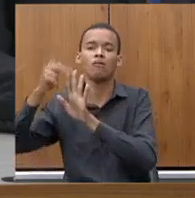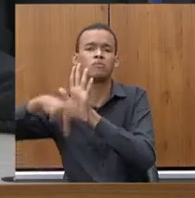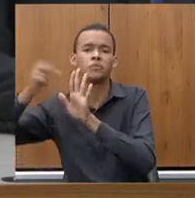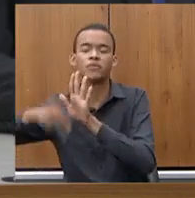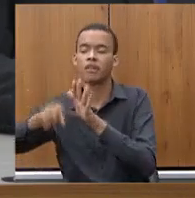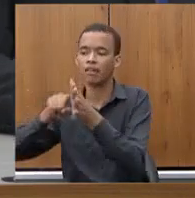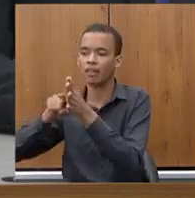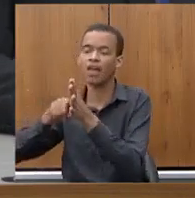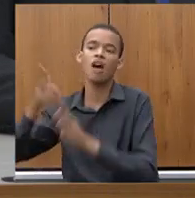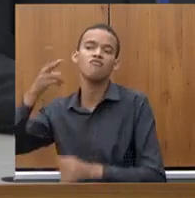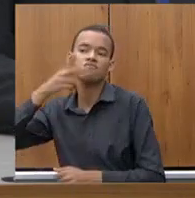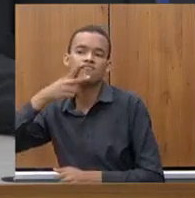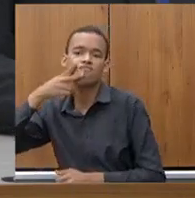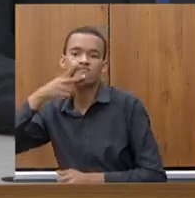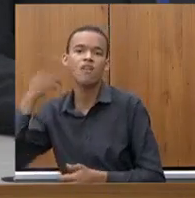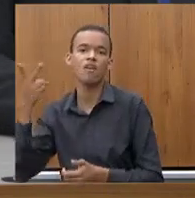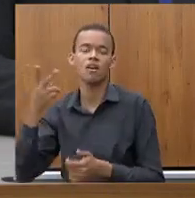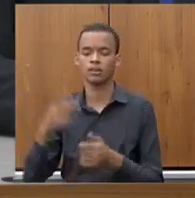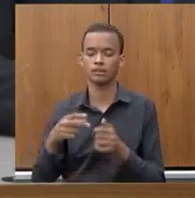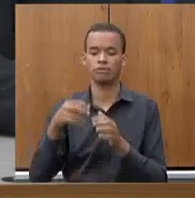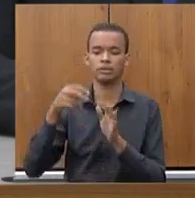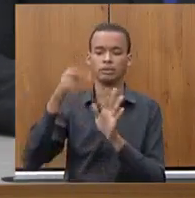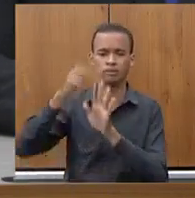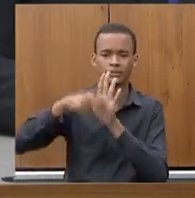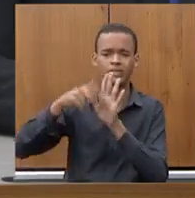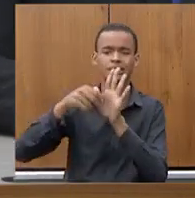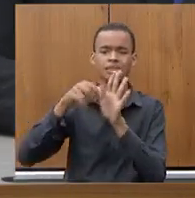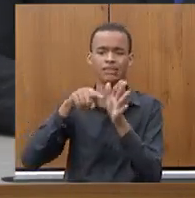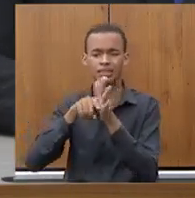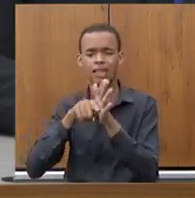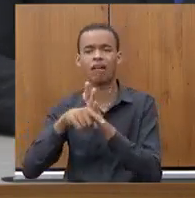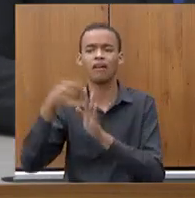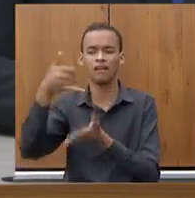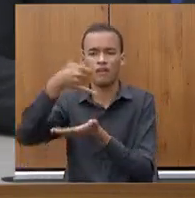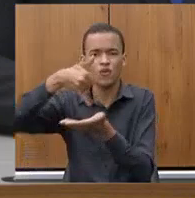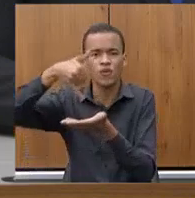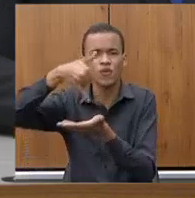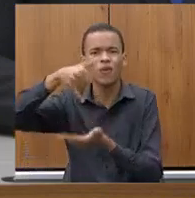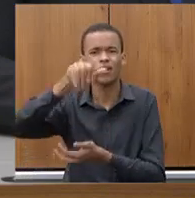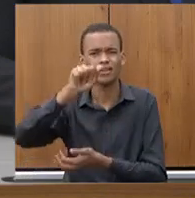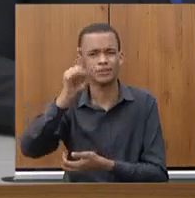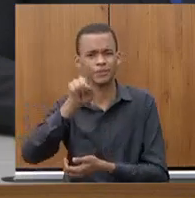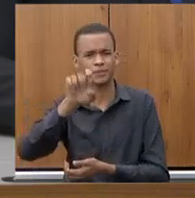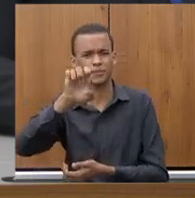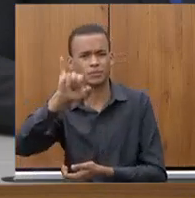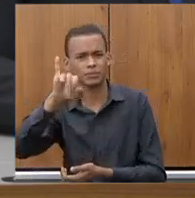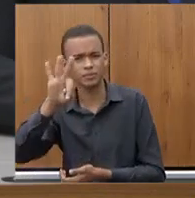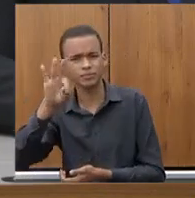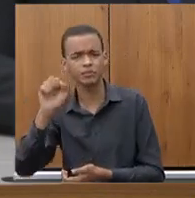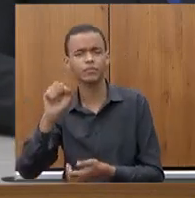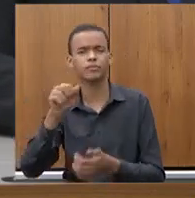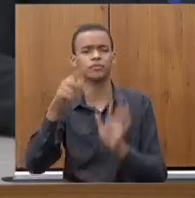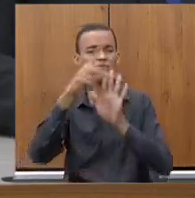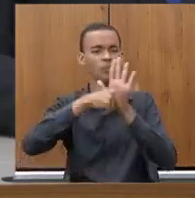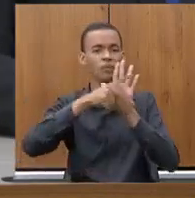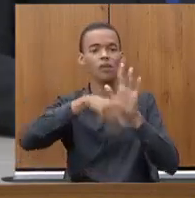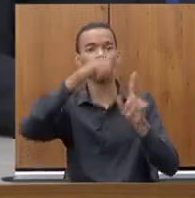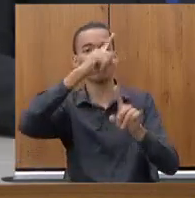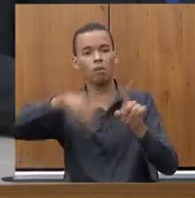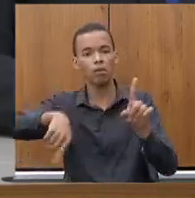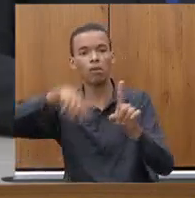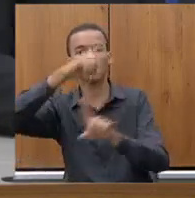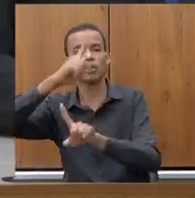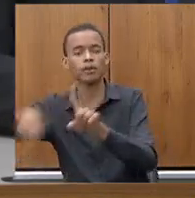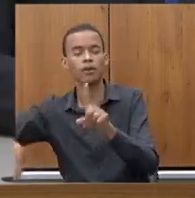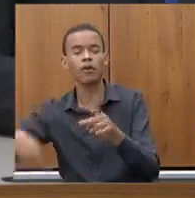do azeite, o pessoal da associação me procurou, inclusive, e do vinho também, os seus projetos reprovados. E aí, porque na análise, os